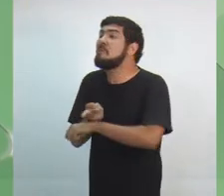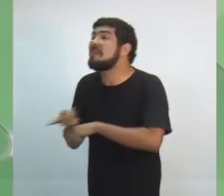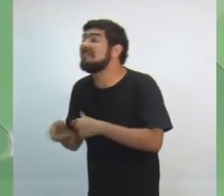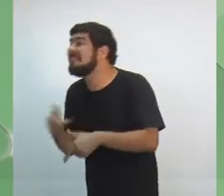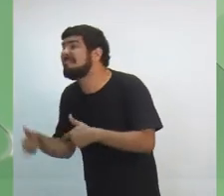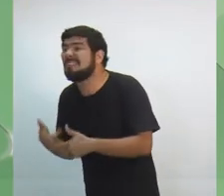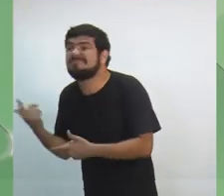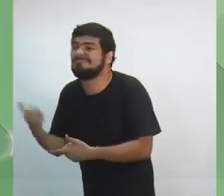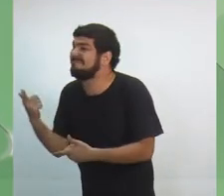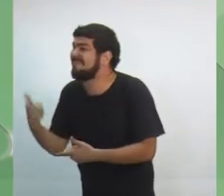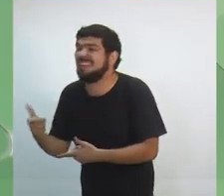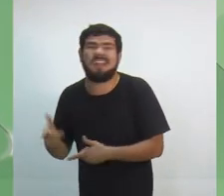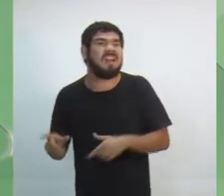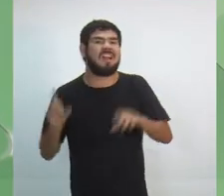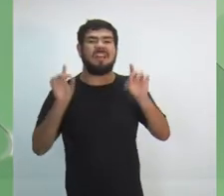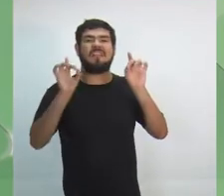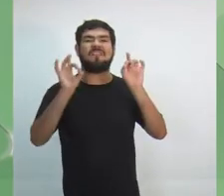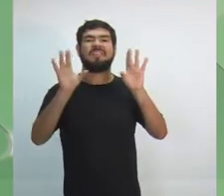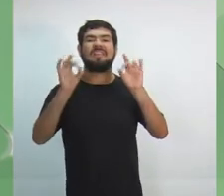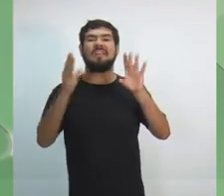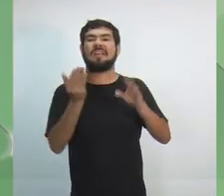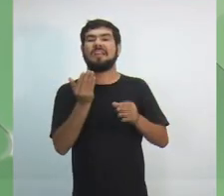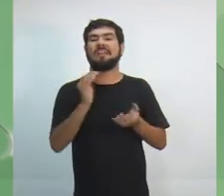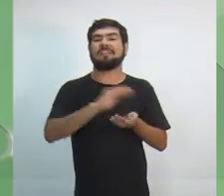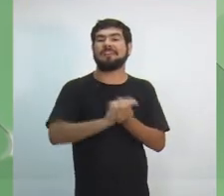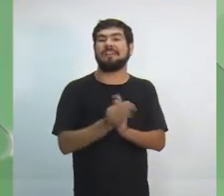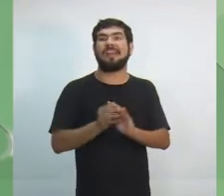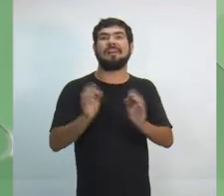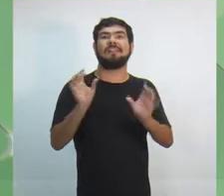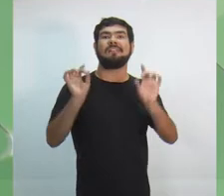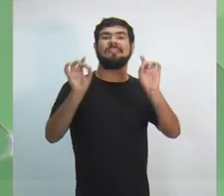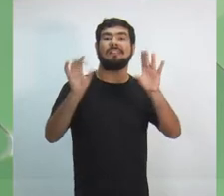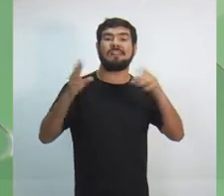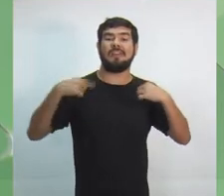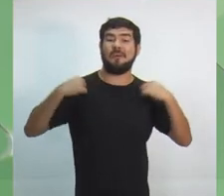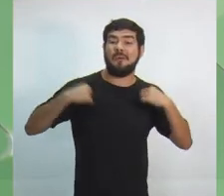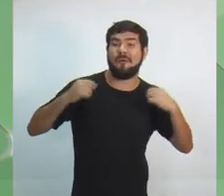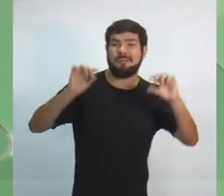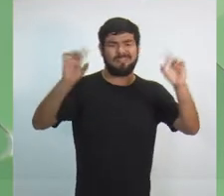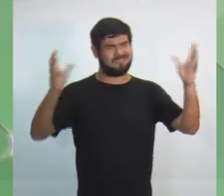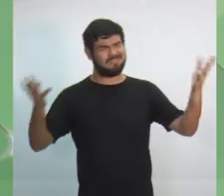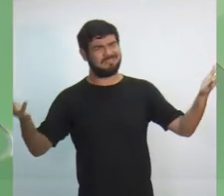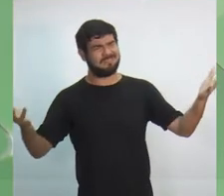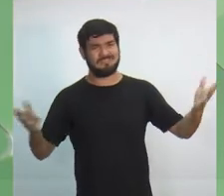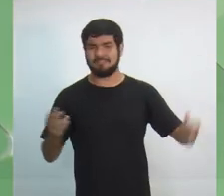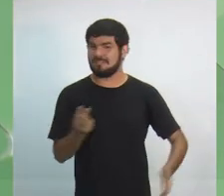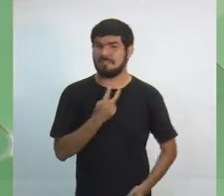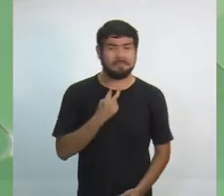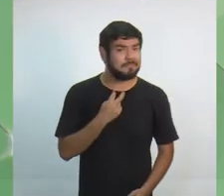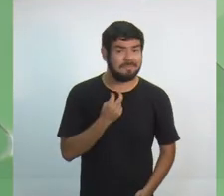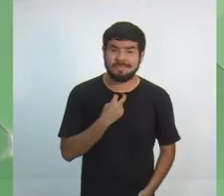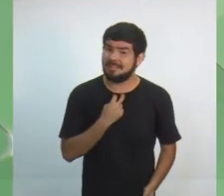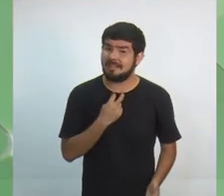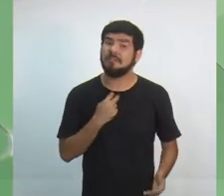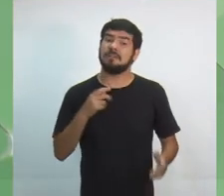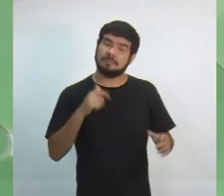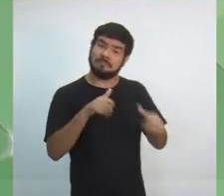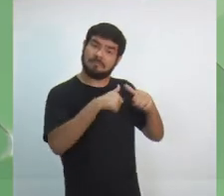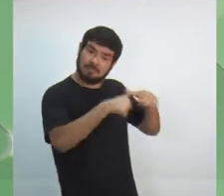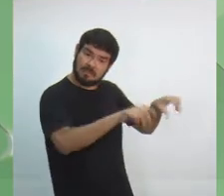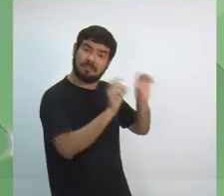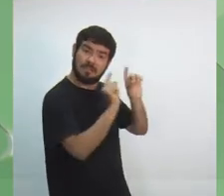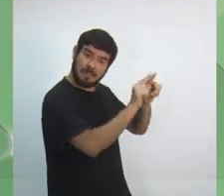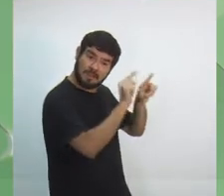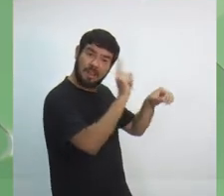informalidade e ficam inchando aqui. Nós não podemos mais deixar isso acontecer. Nós temos que dar condições para as pessoas que pegam o crédito e